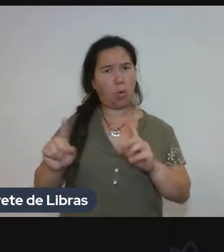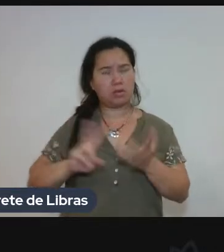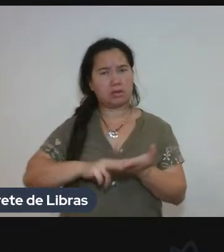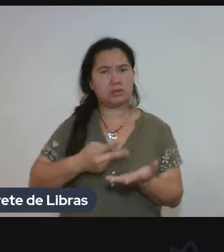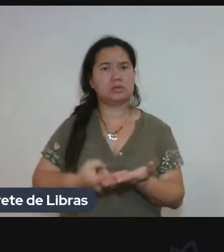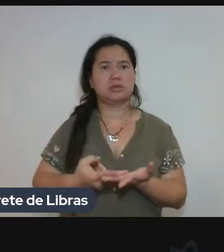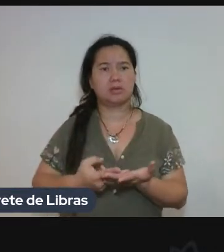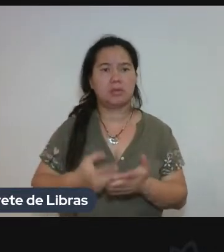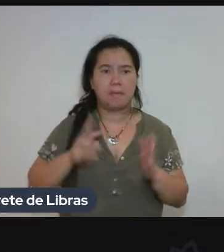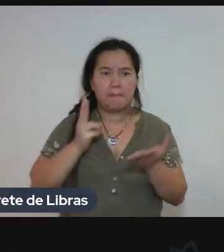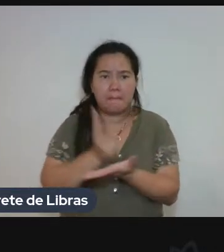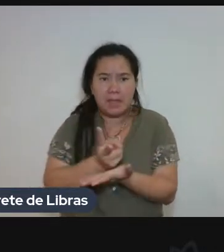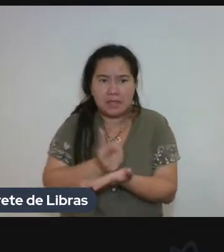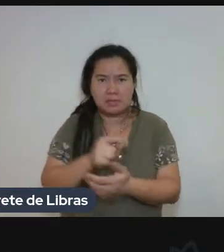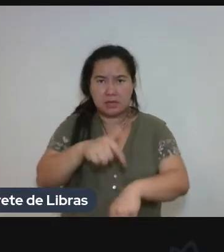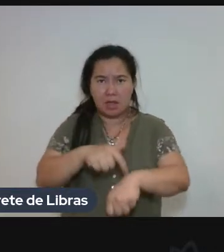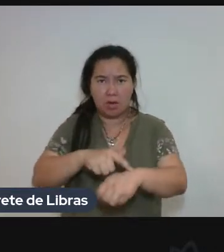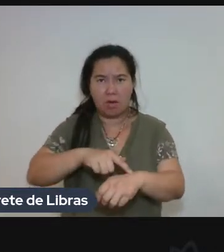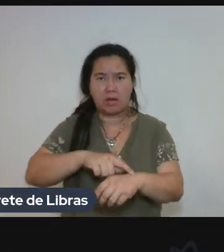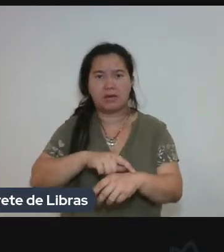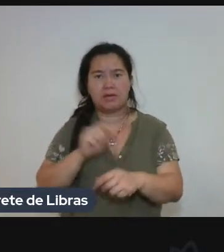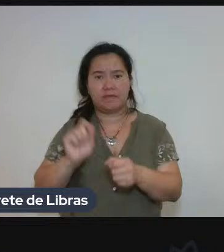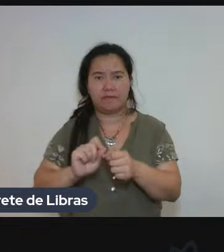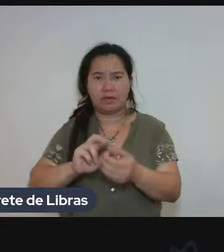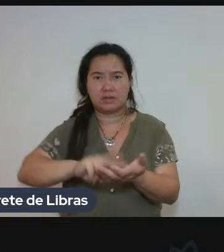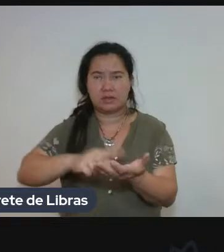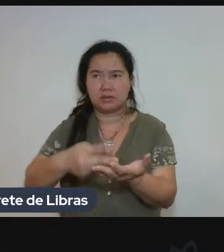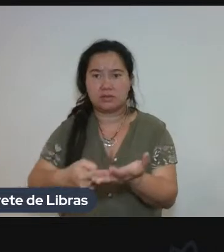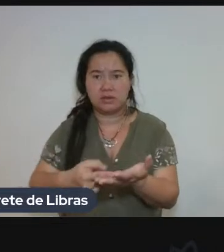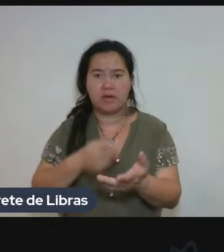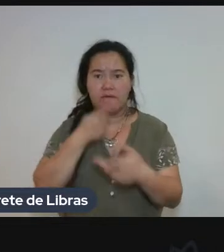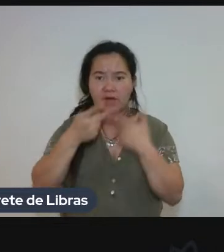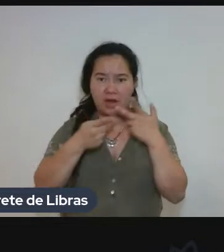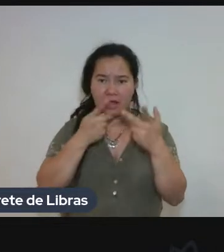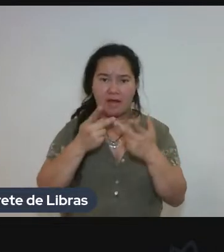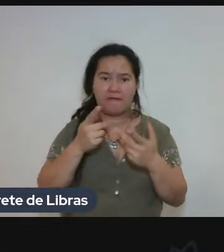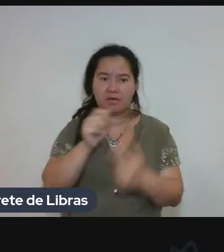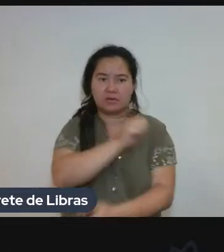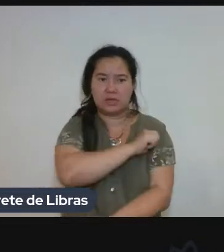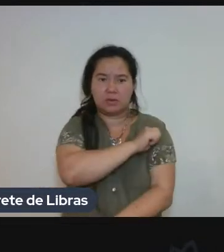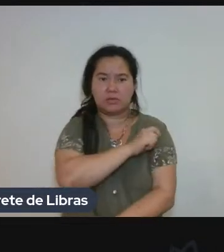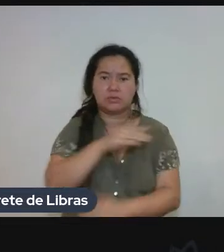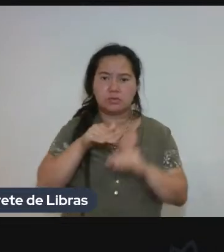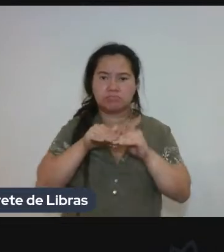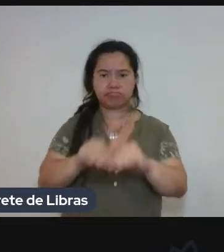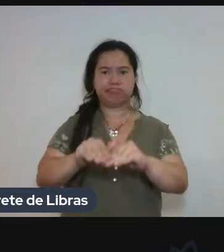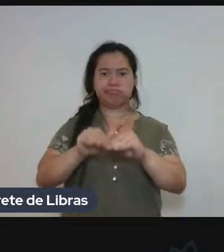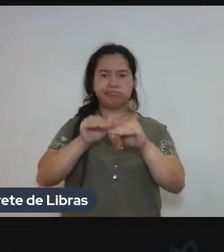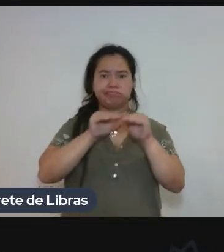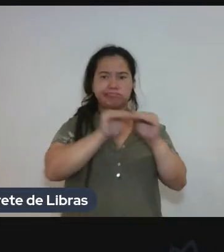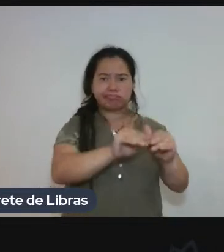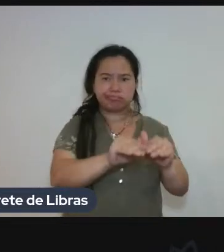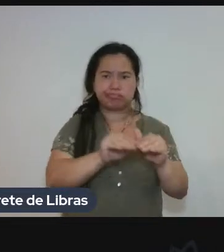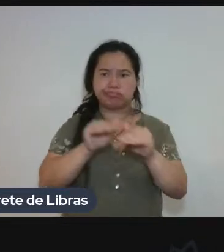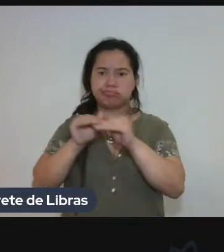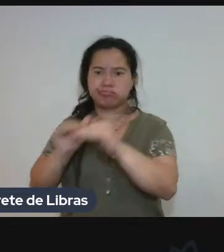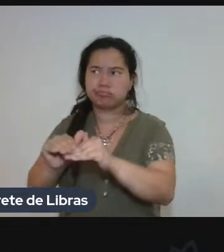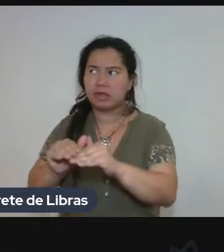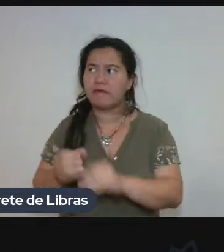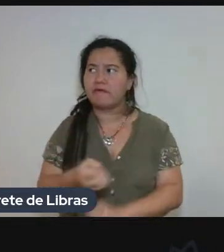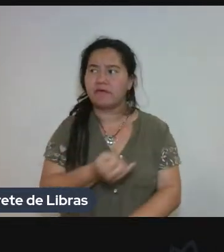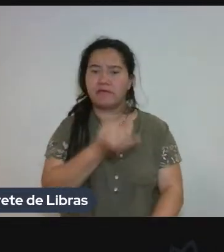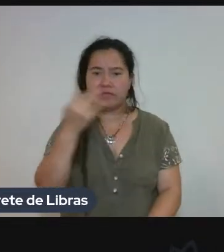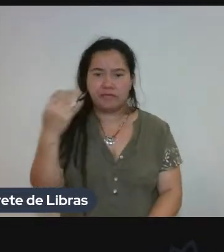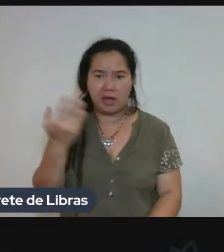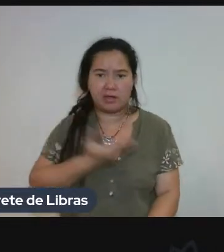acontecendo, e causavam nos alunos episódios de humilhação constante, entendeu? Eu vi colegas existirem do curso de